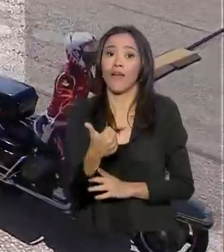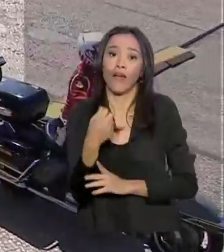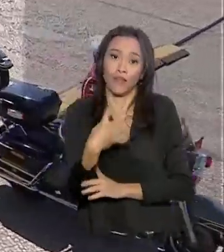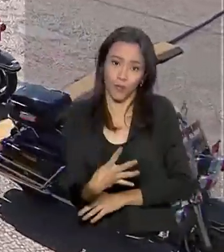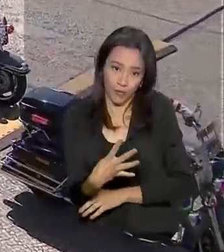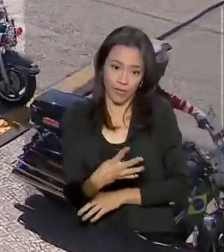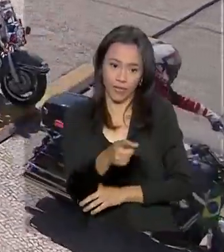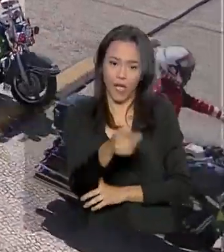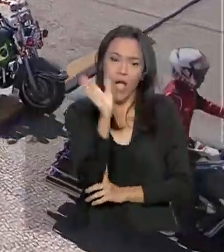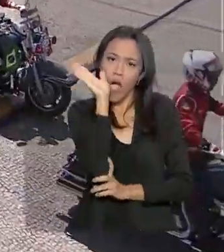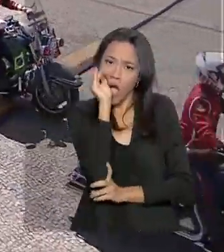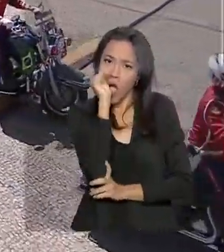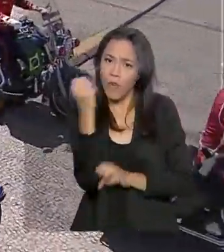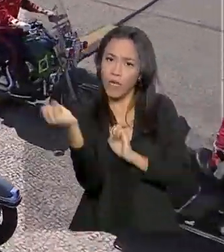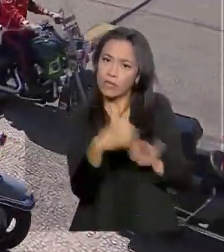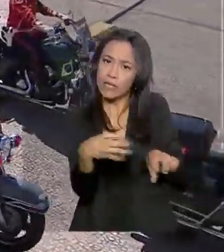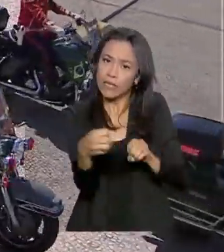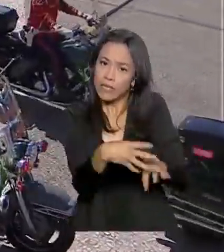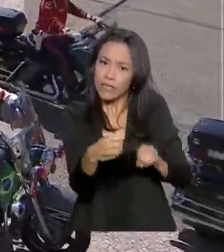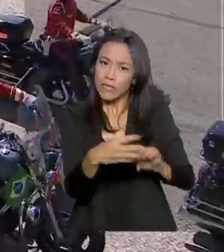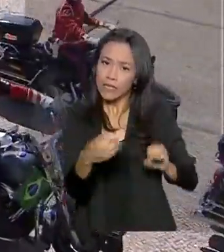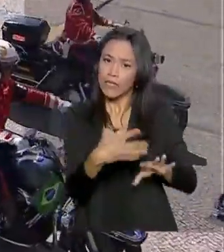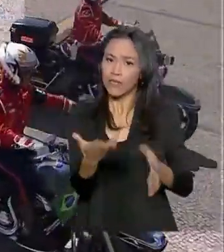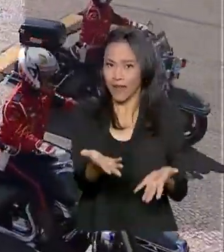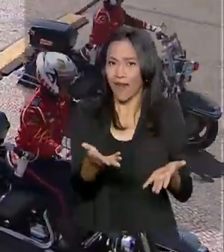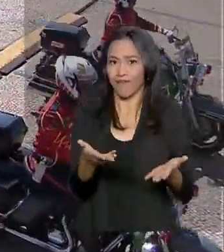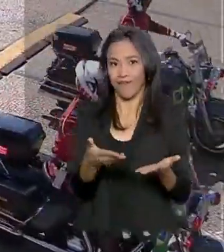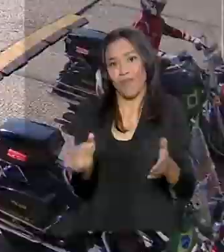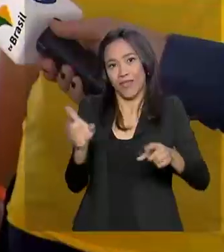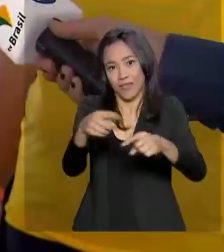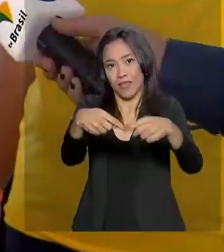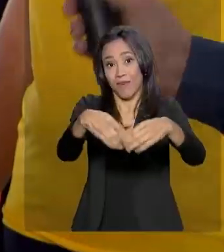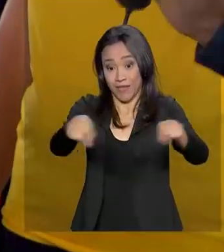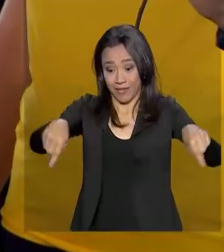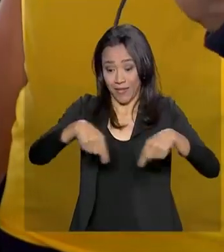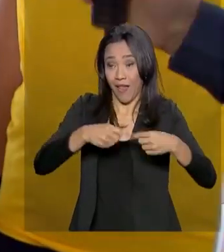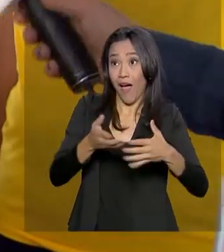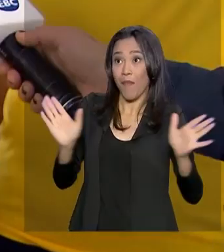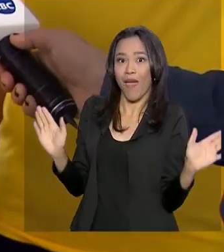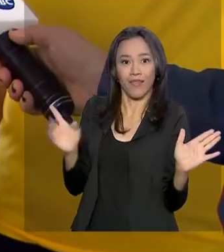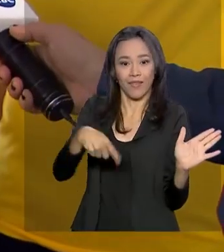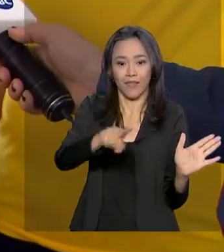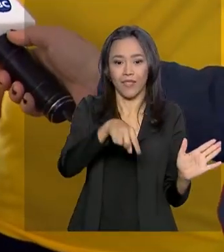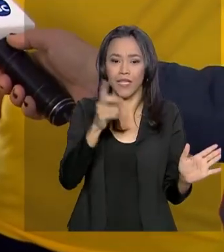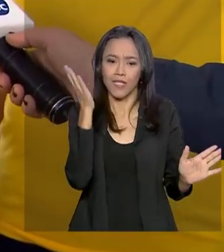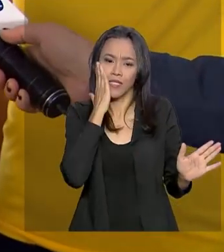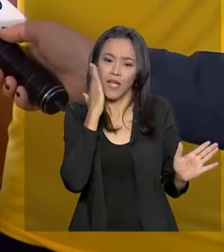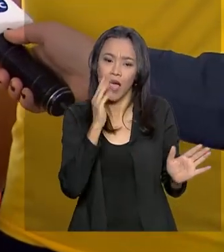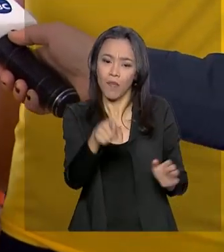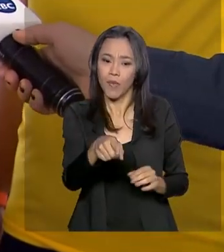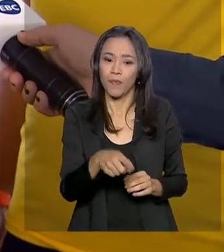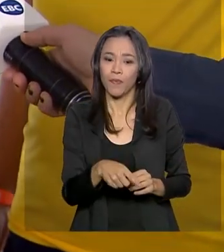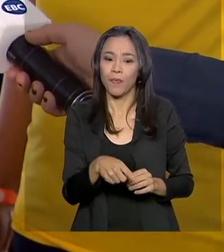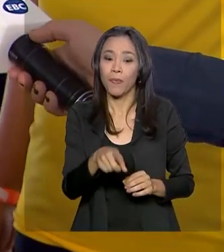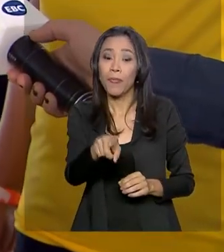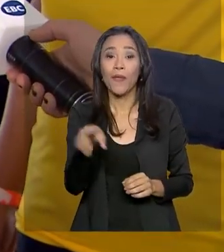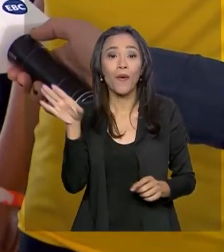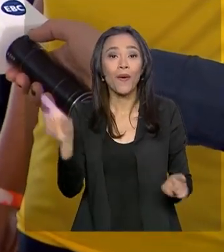para uma aula de civismo a céu aberto. E o resultado aparece na ponta da língua. É